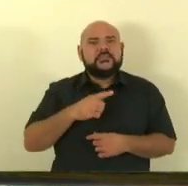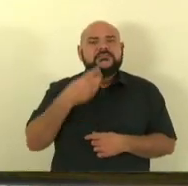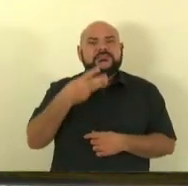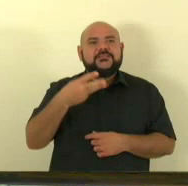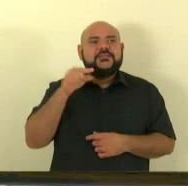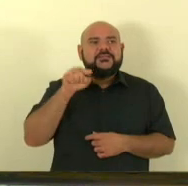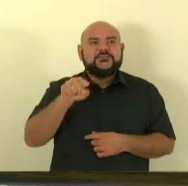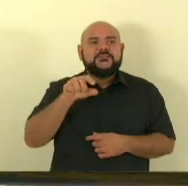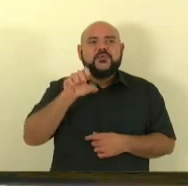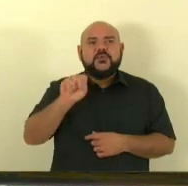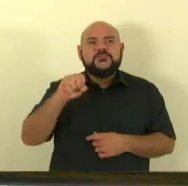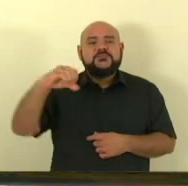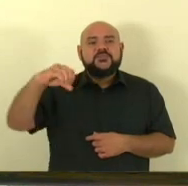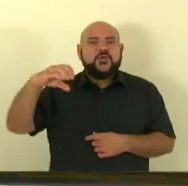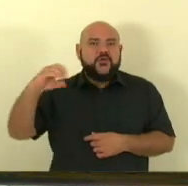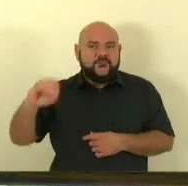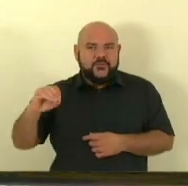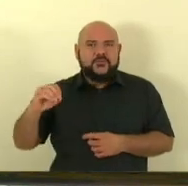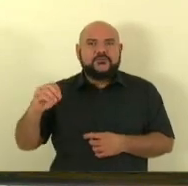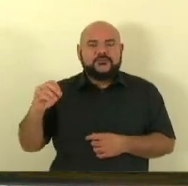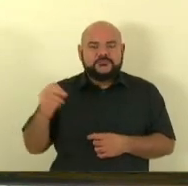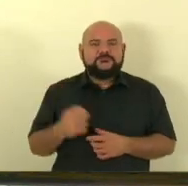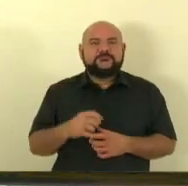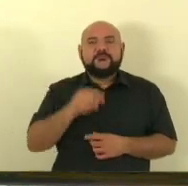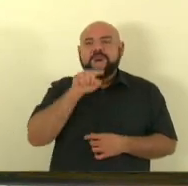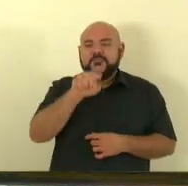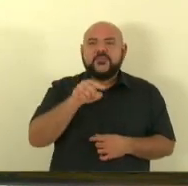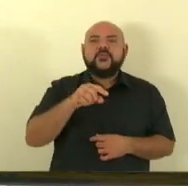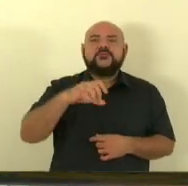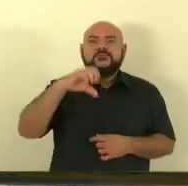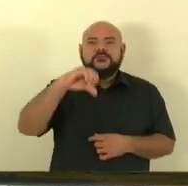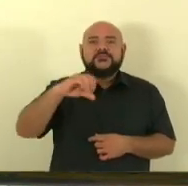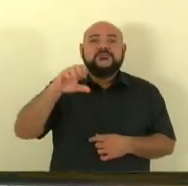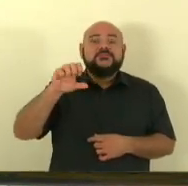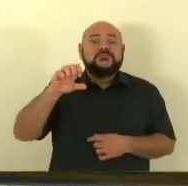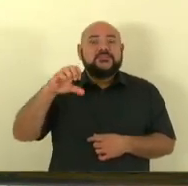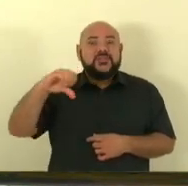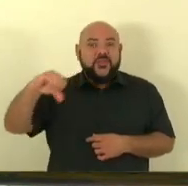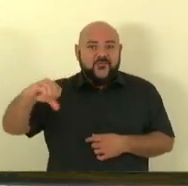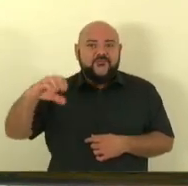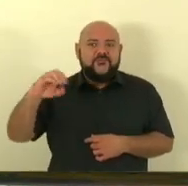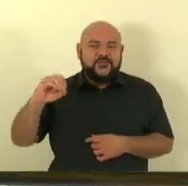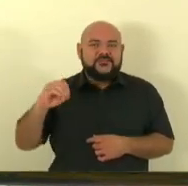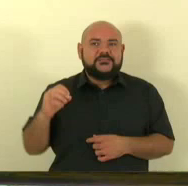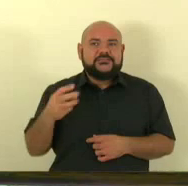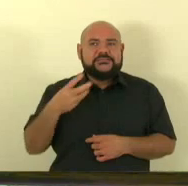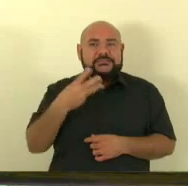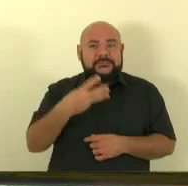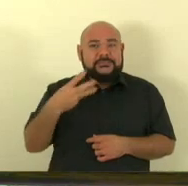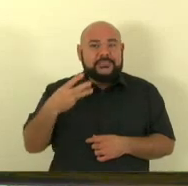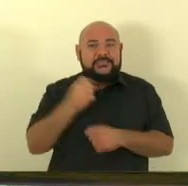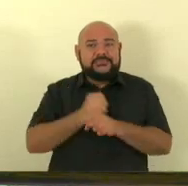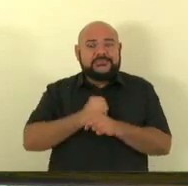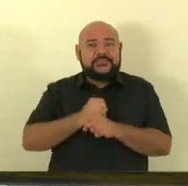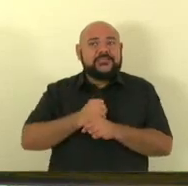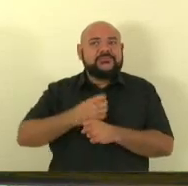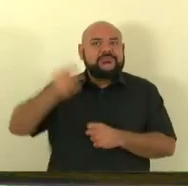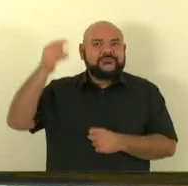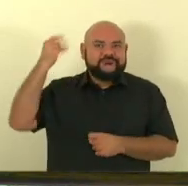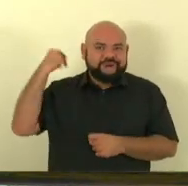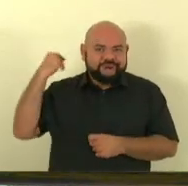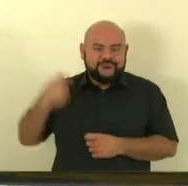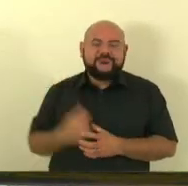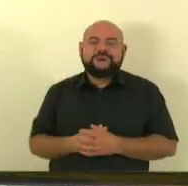mulheres mulheres 1990 há 33 anos a população 2.400.000